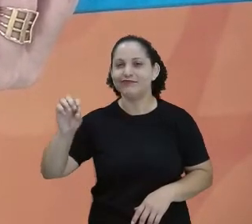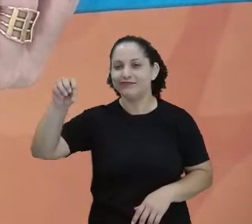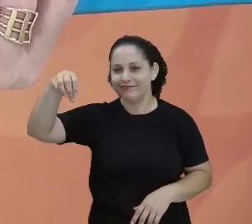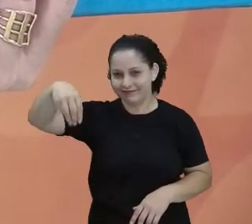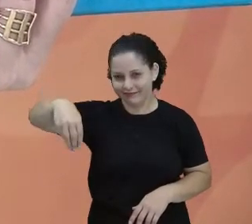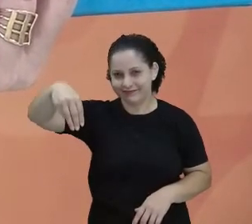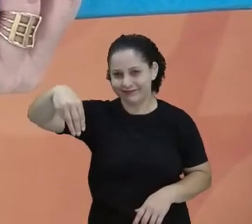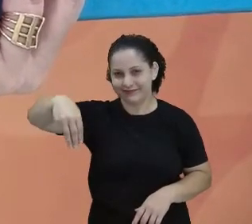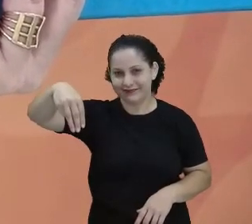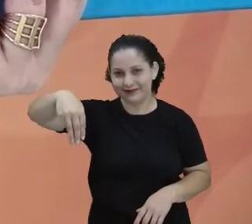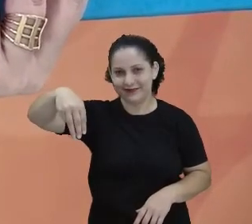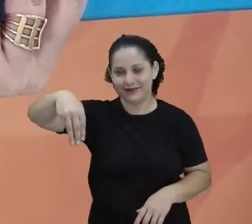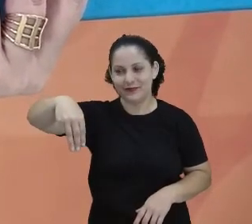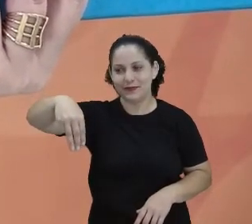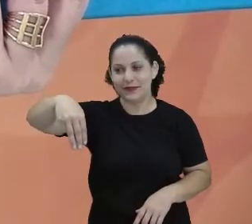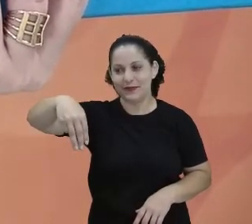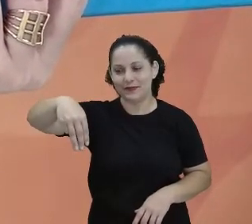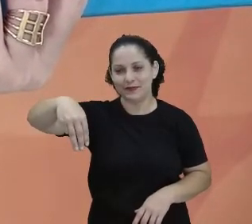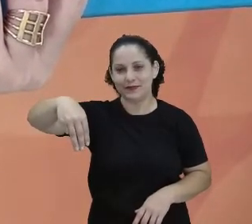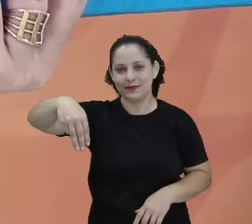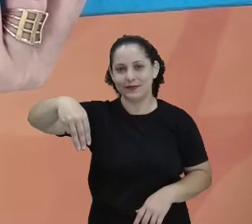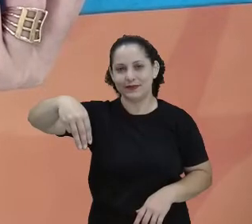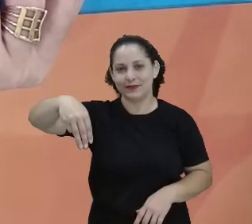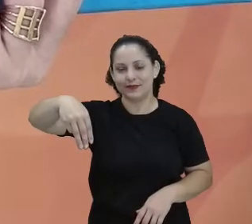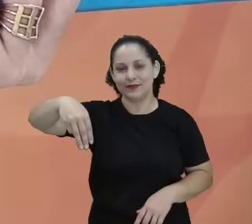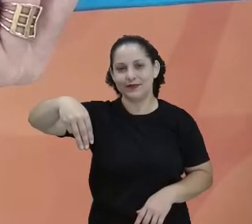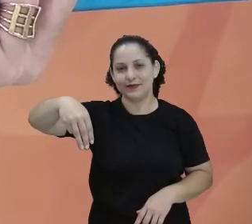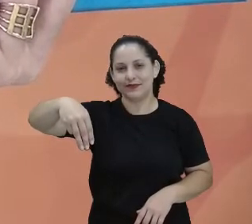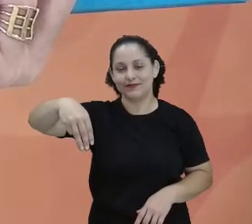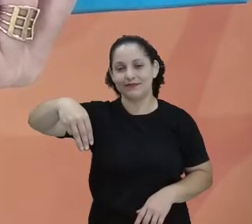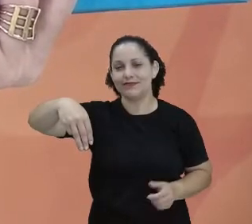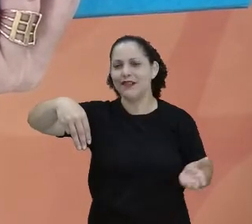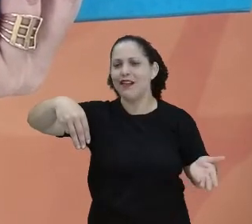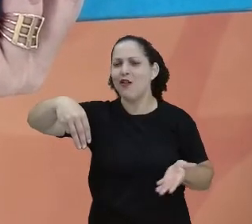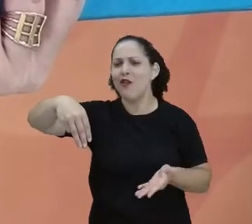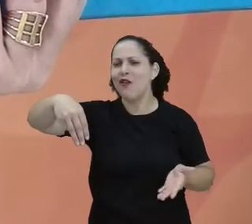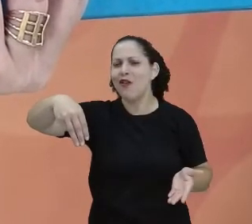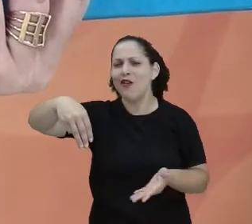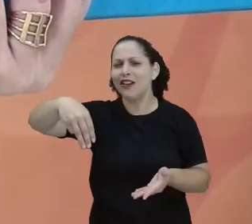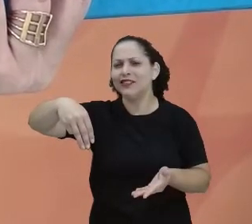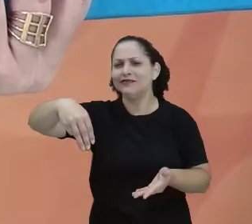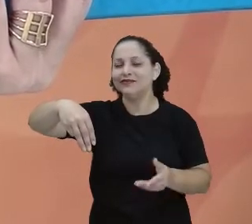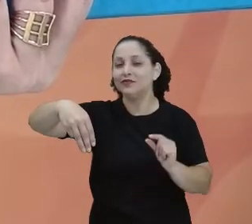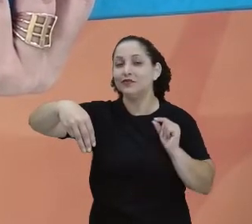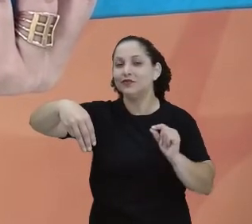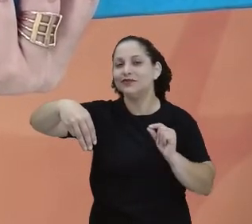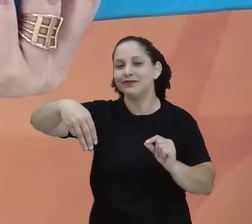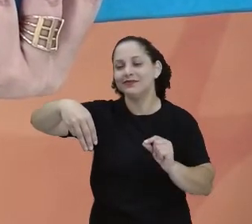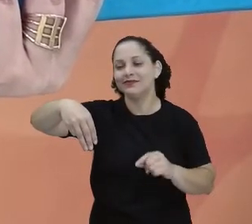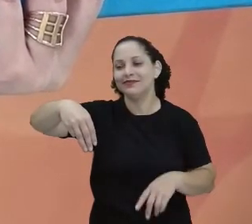de Maria mesmo, né? Olha aí, ó. Em. Em. E agora? Em.